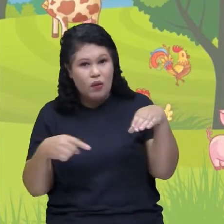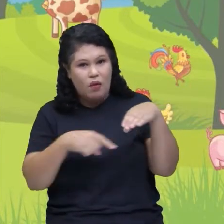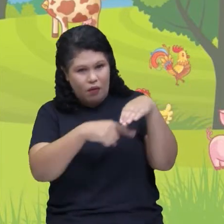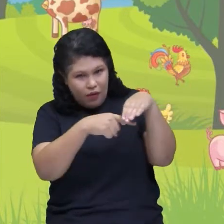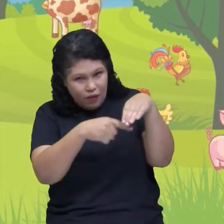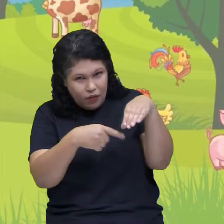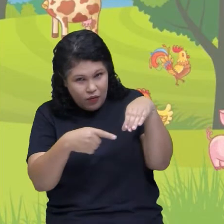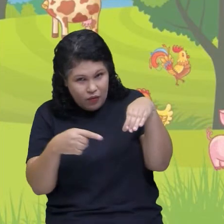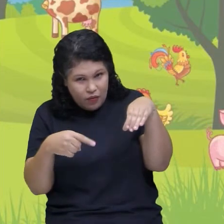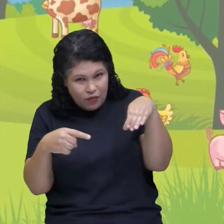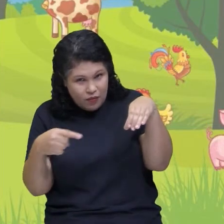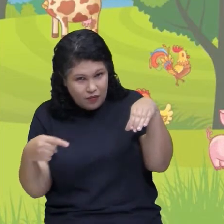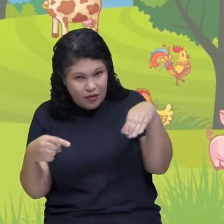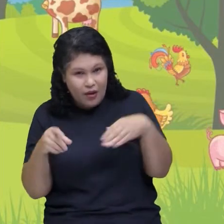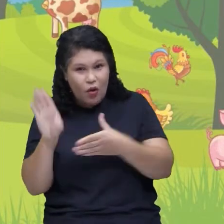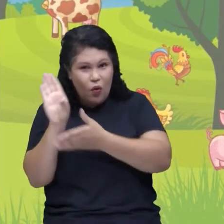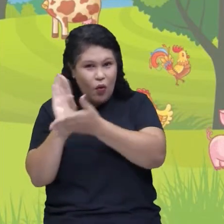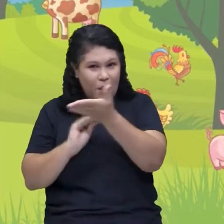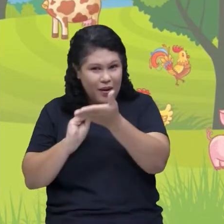Ai!